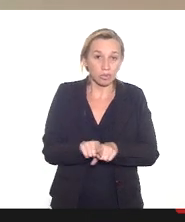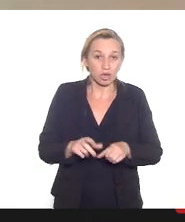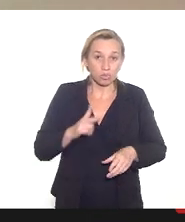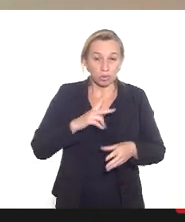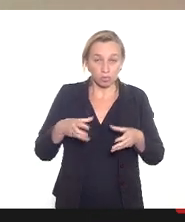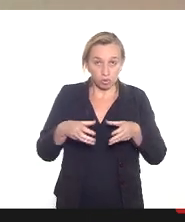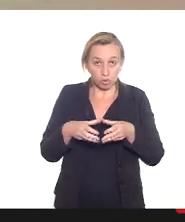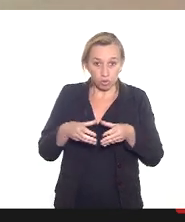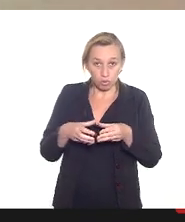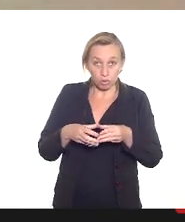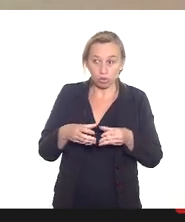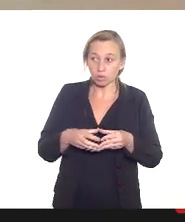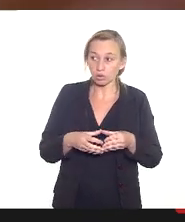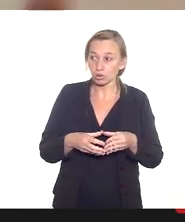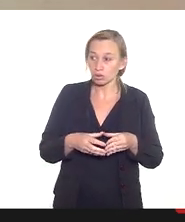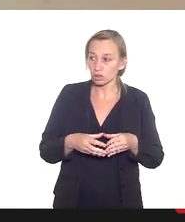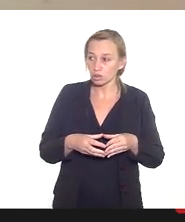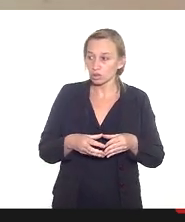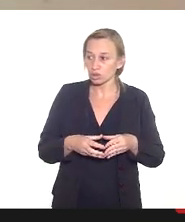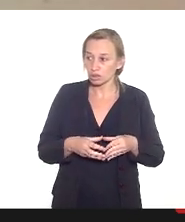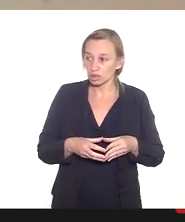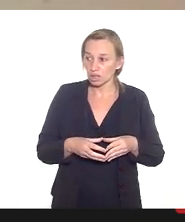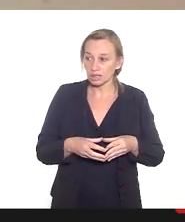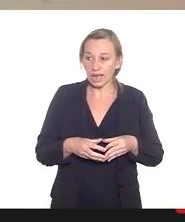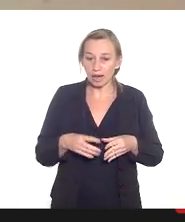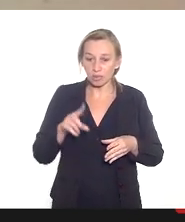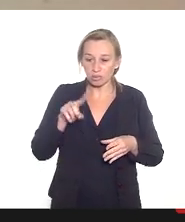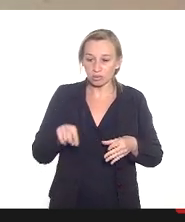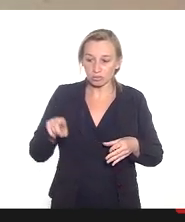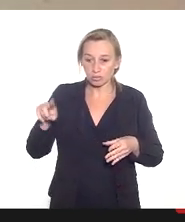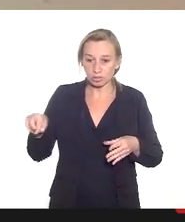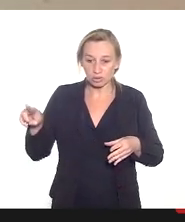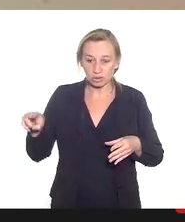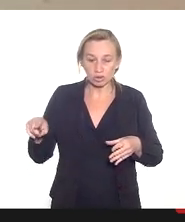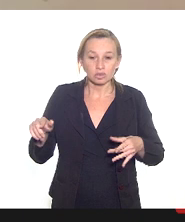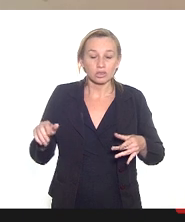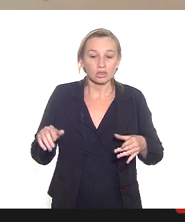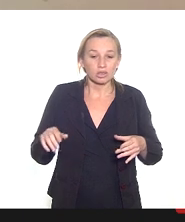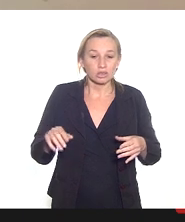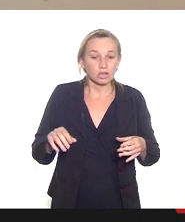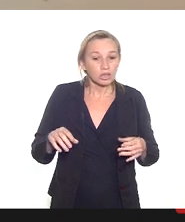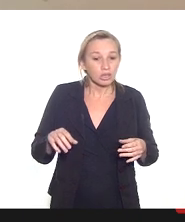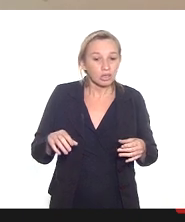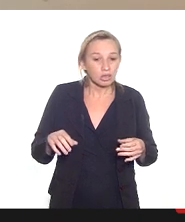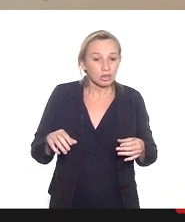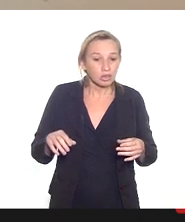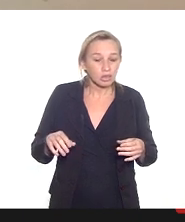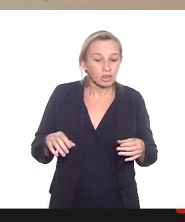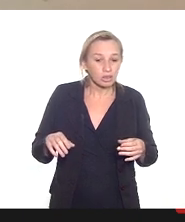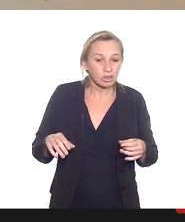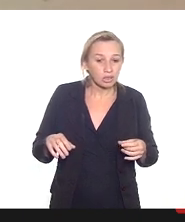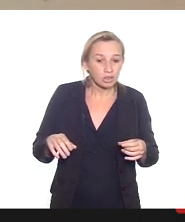fizéssemos simultaneamente as consultas esses grupos para que a gente tenha